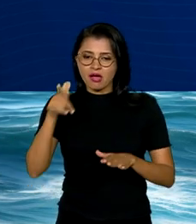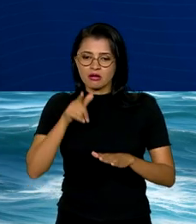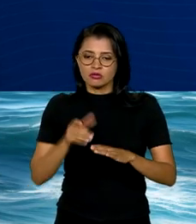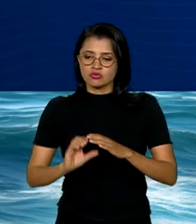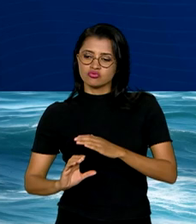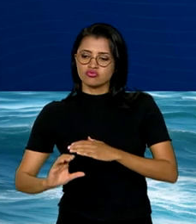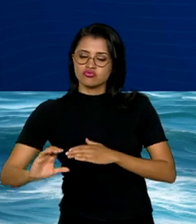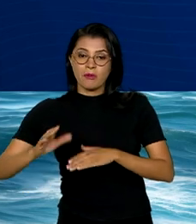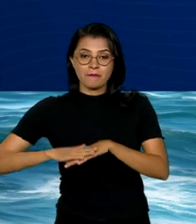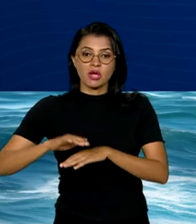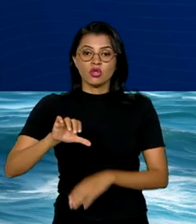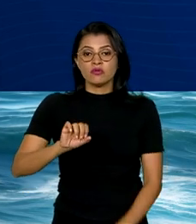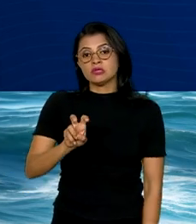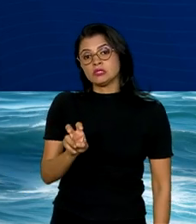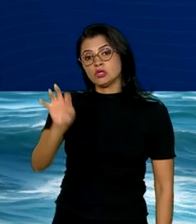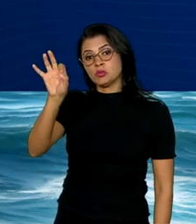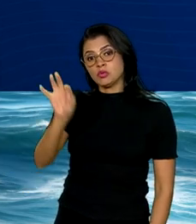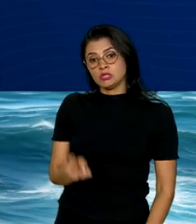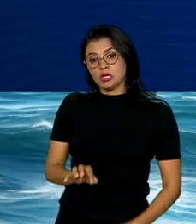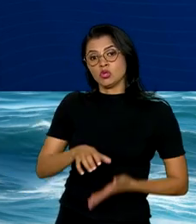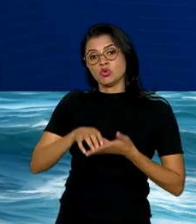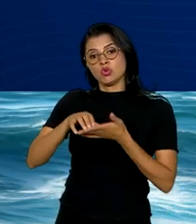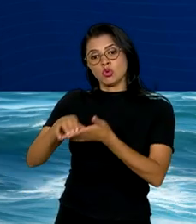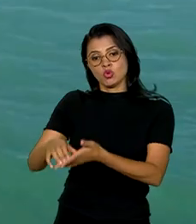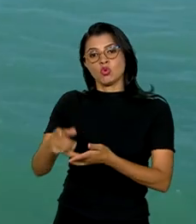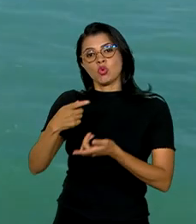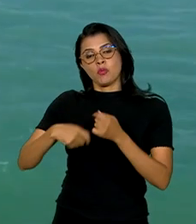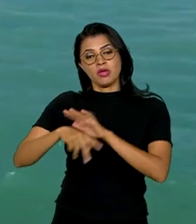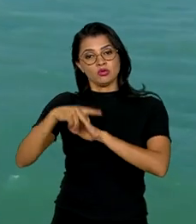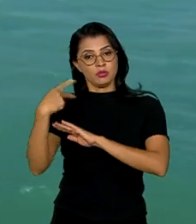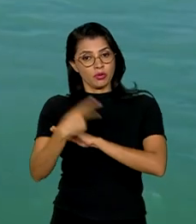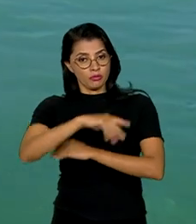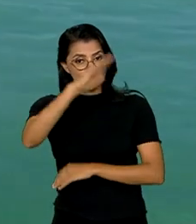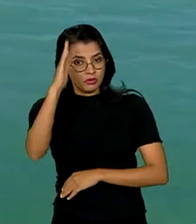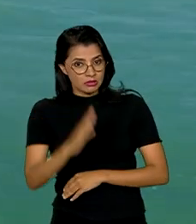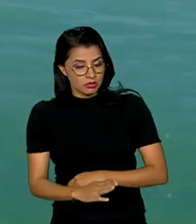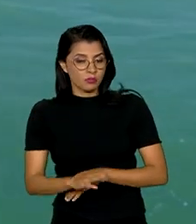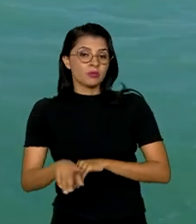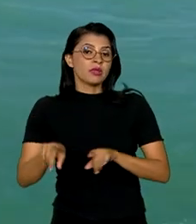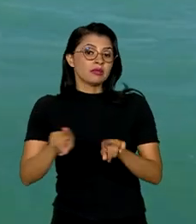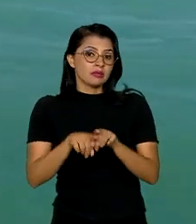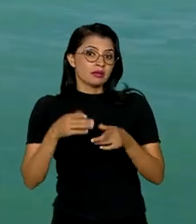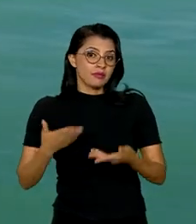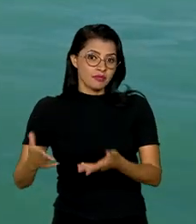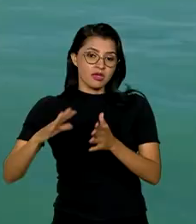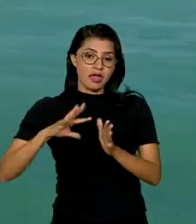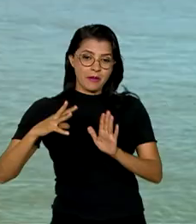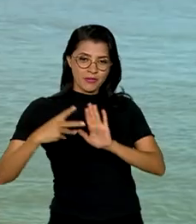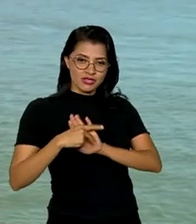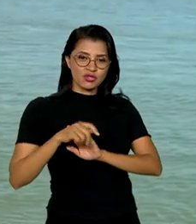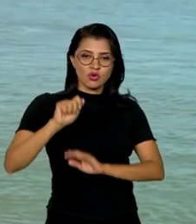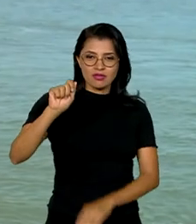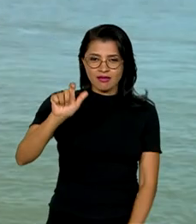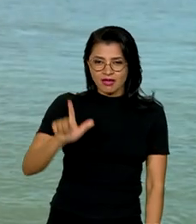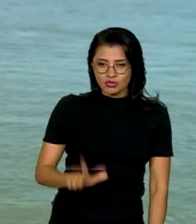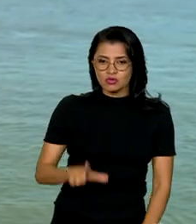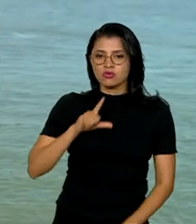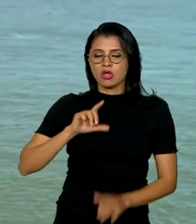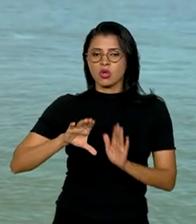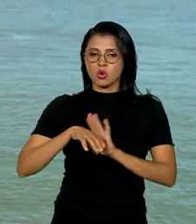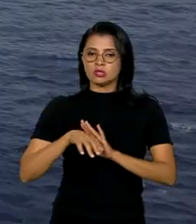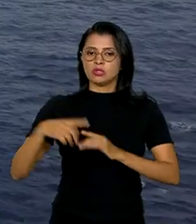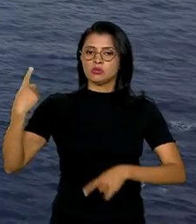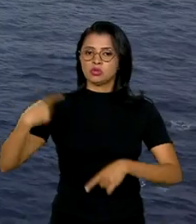mais de 95% do comércio exterior brasileiro. Ainda segundo a Marinha, a Amazônia Azul é um conceito político